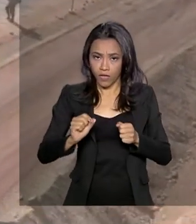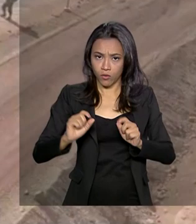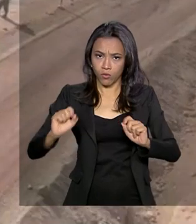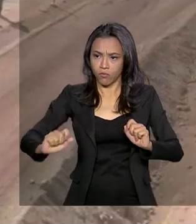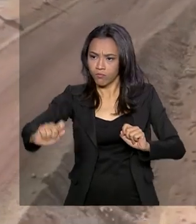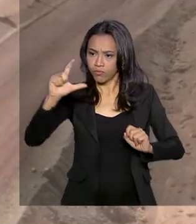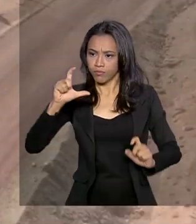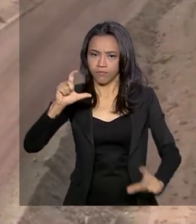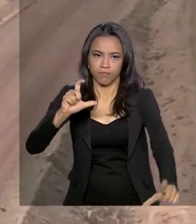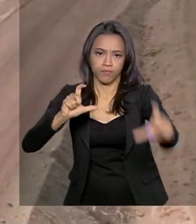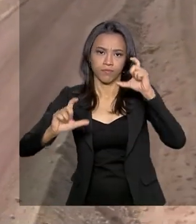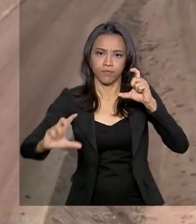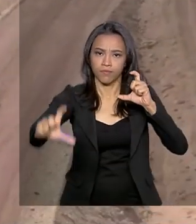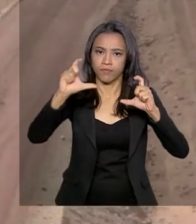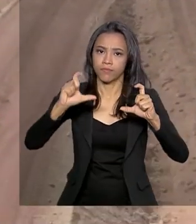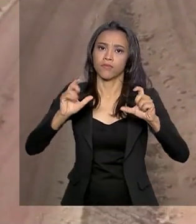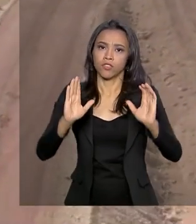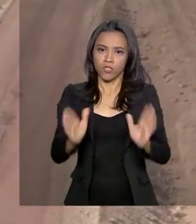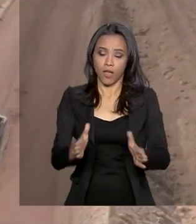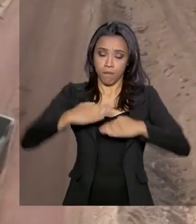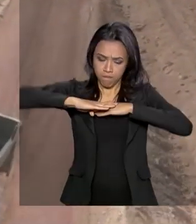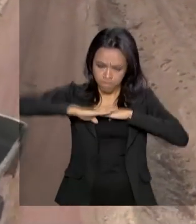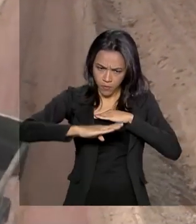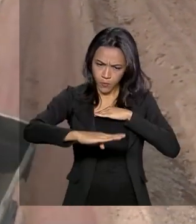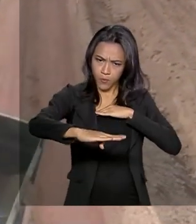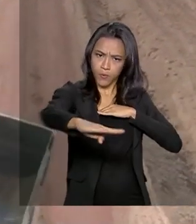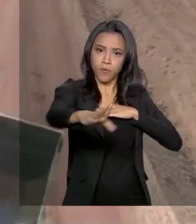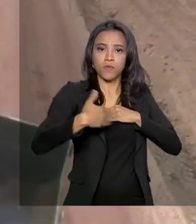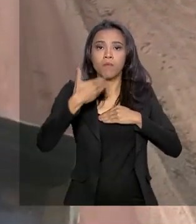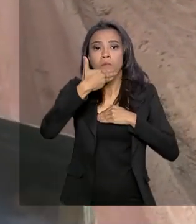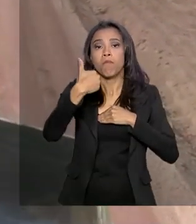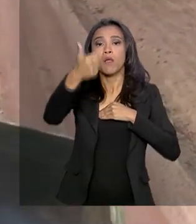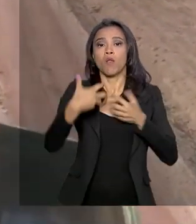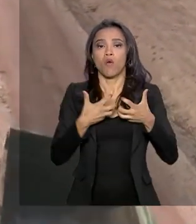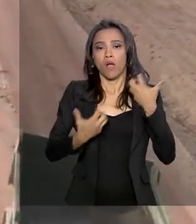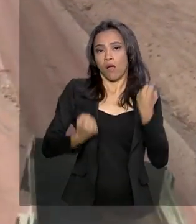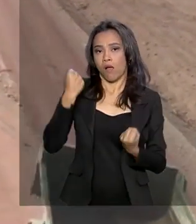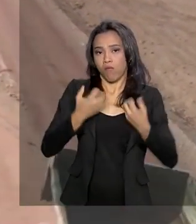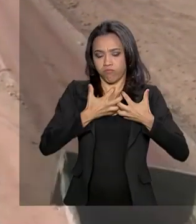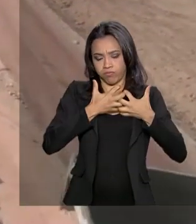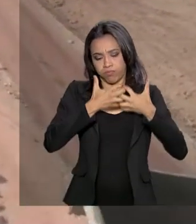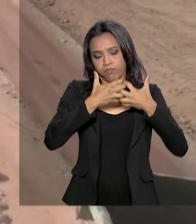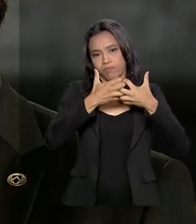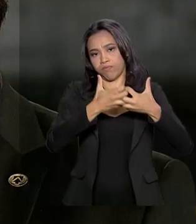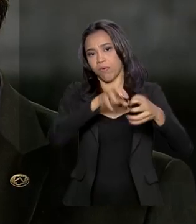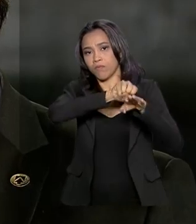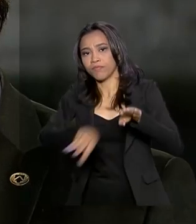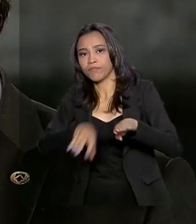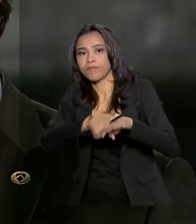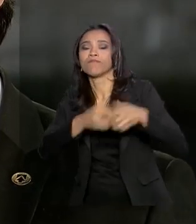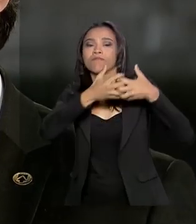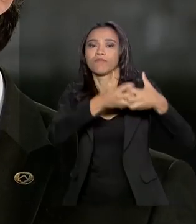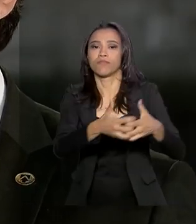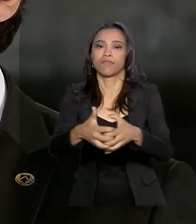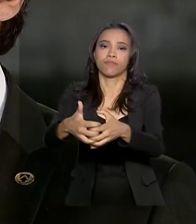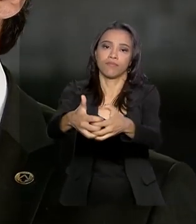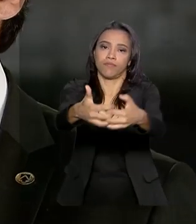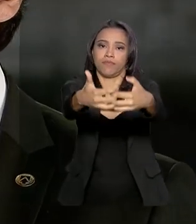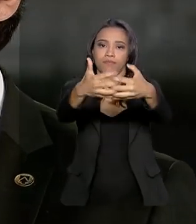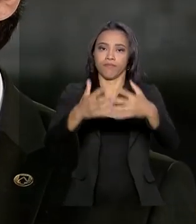rodovia. A pavimentação da BR vai melhorar o escoamento da produção de grãos do centro-oeste do país. A gente está